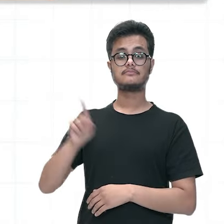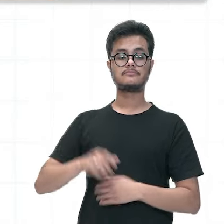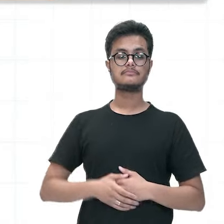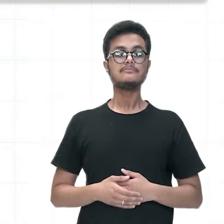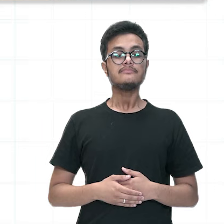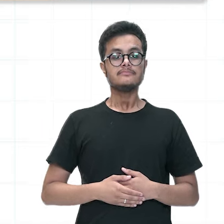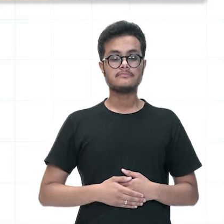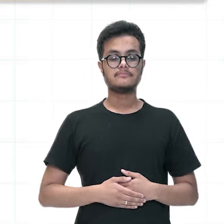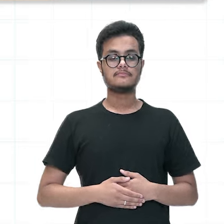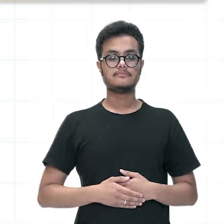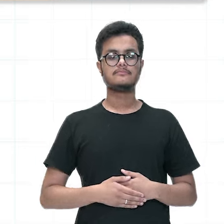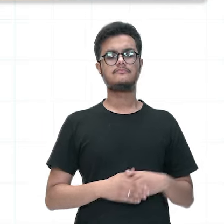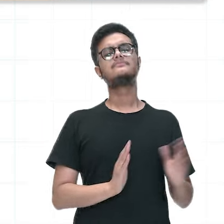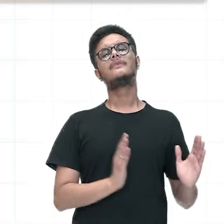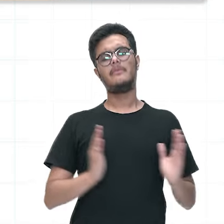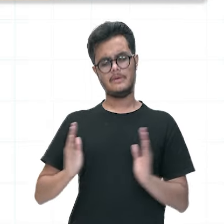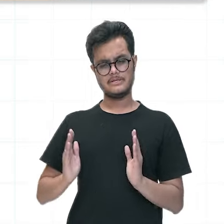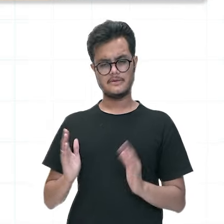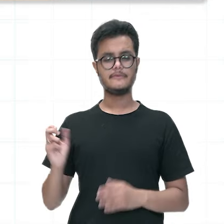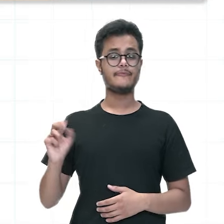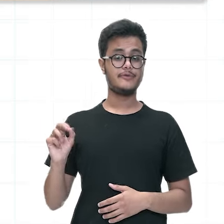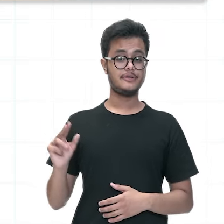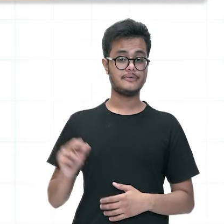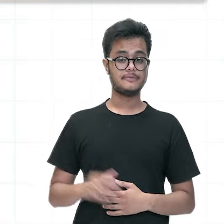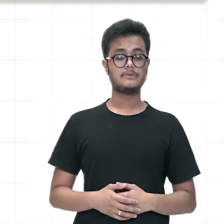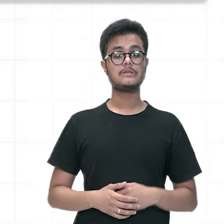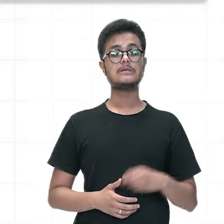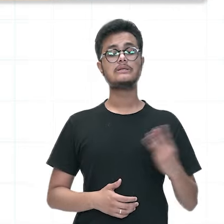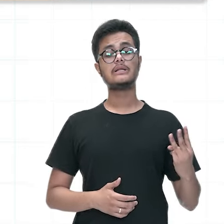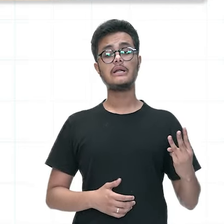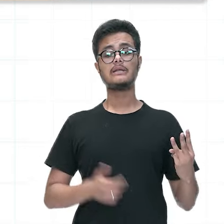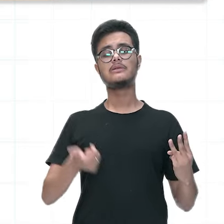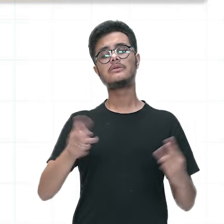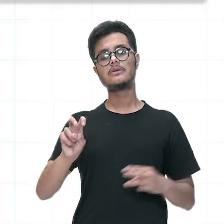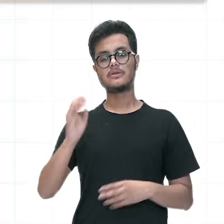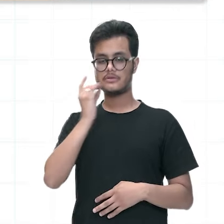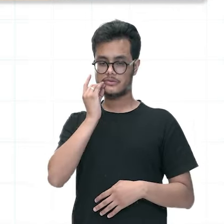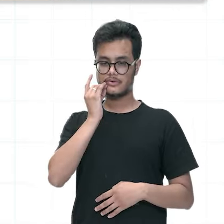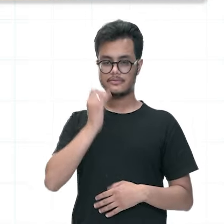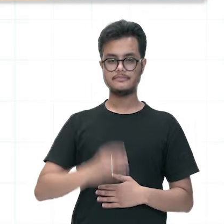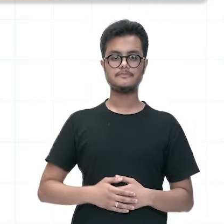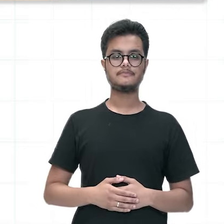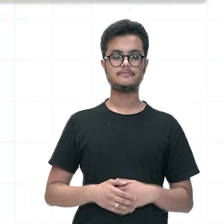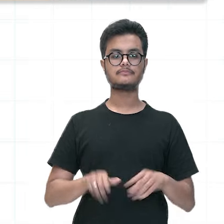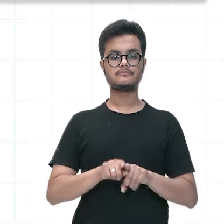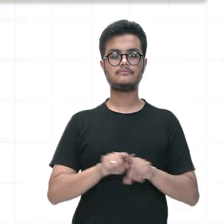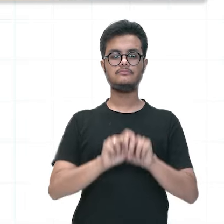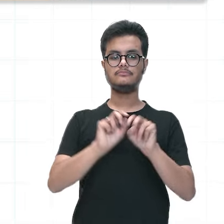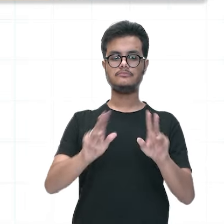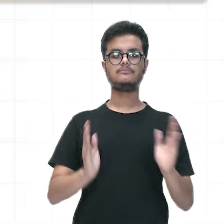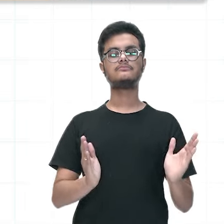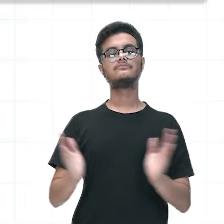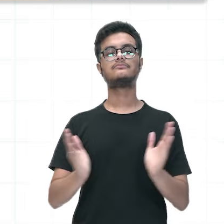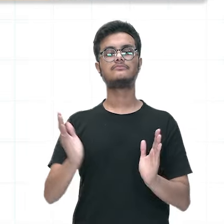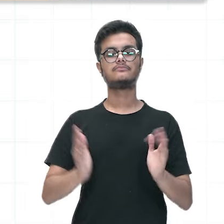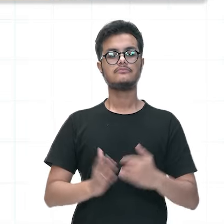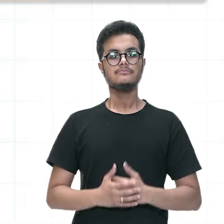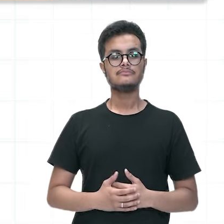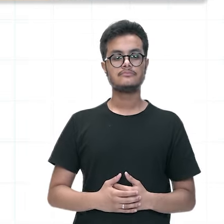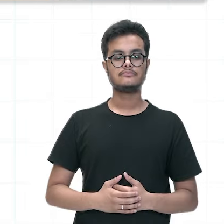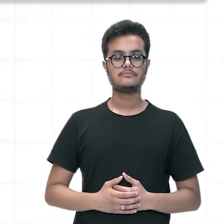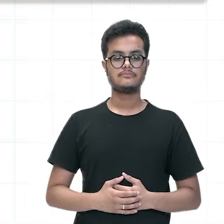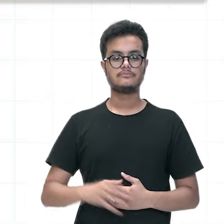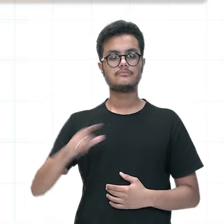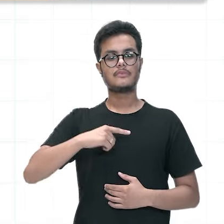amarela nós temos o período de incubação que varia de 3 a 15 dias e após esse período a pessoa infectada